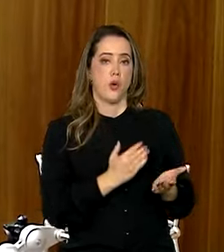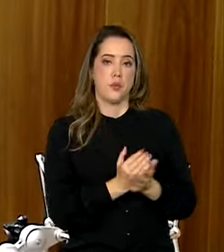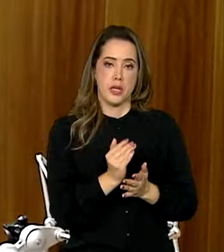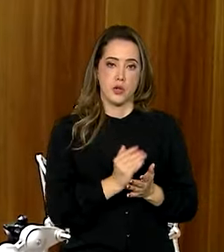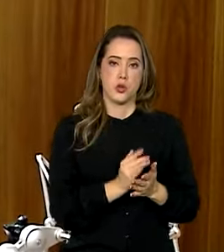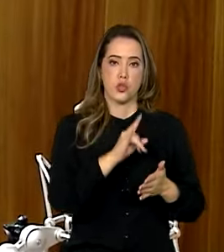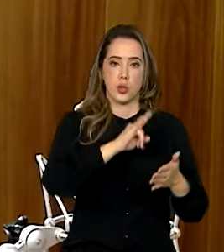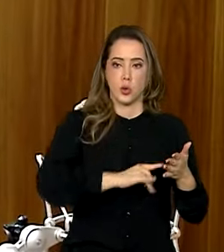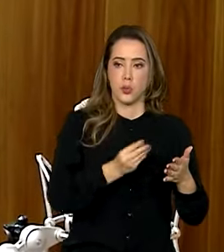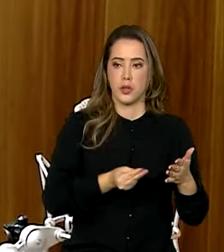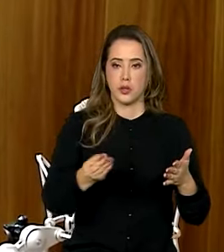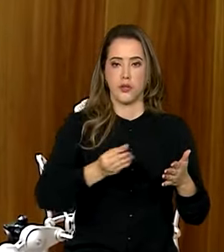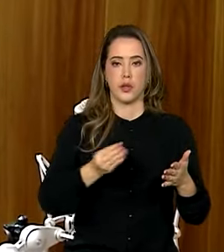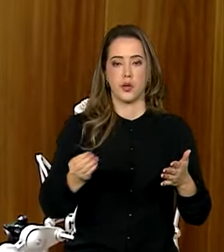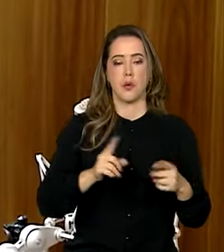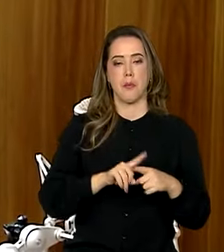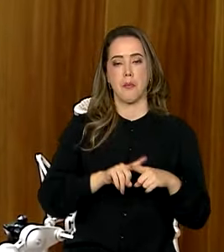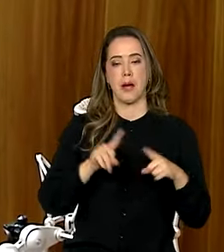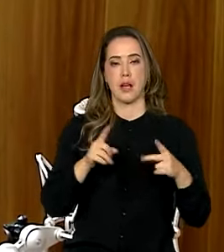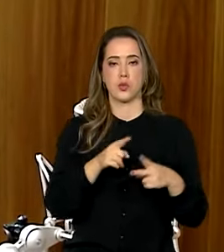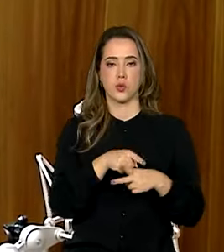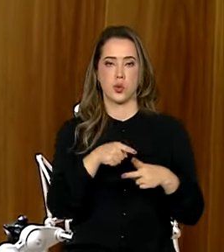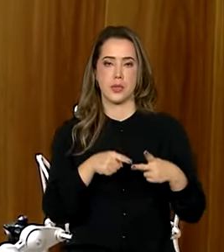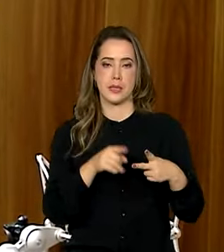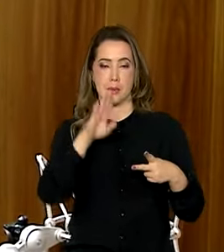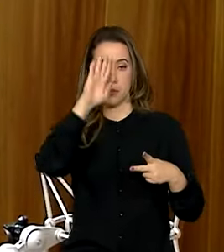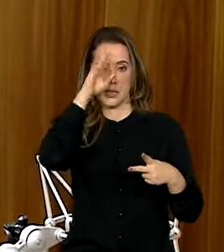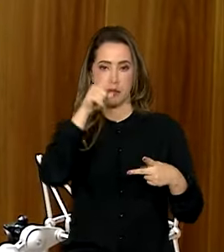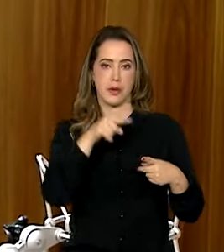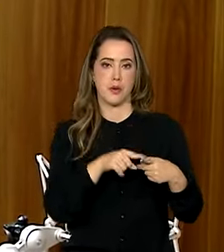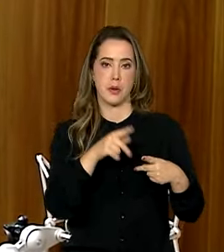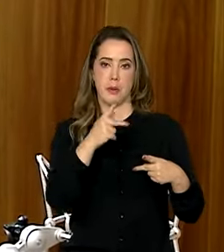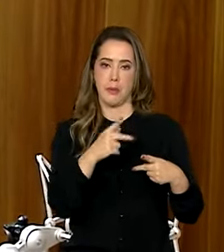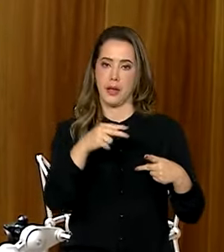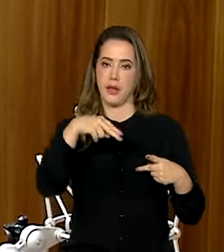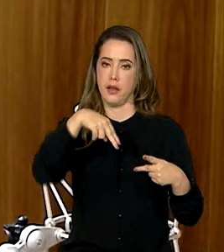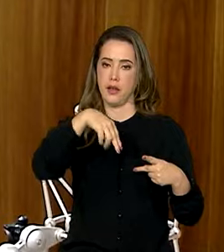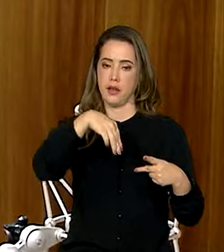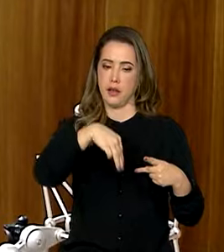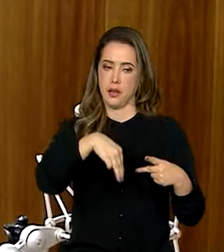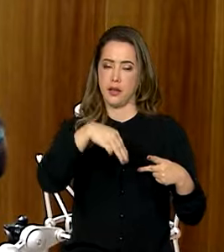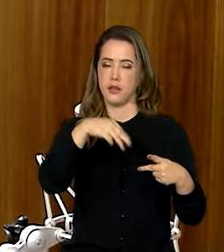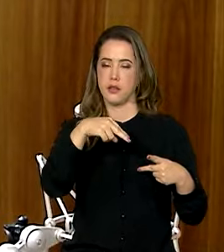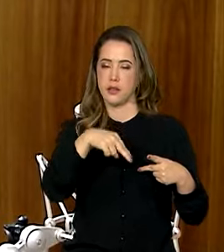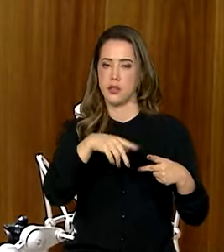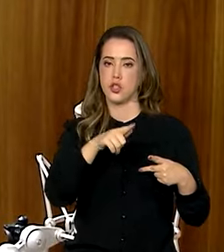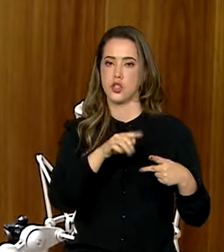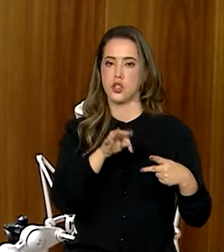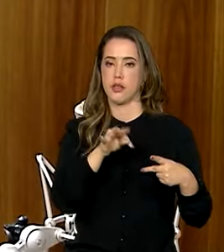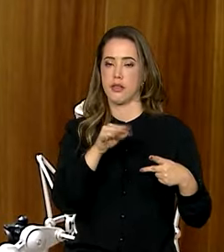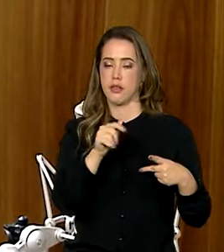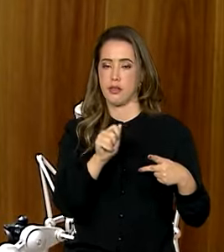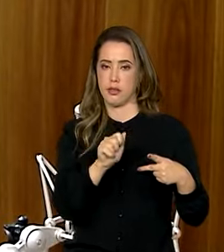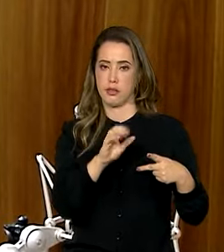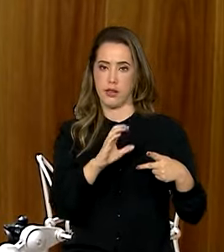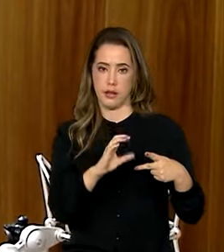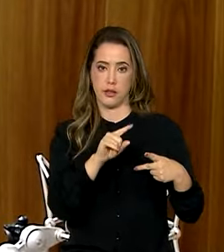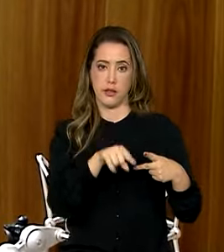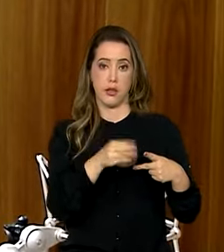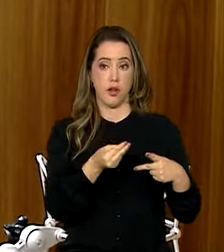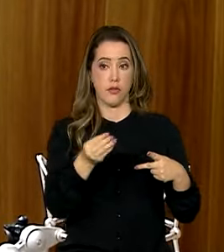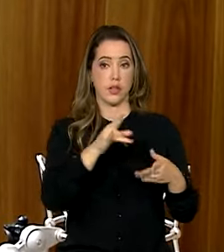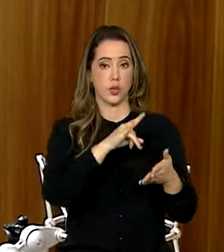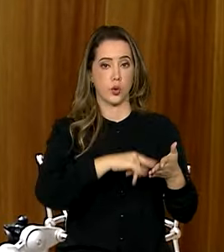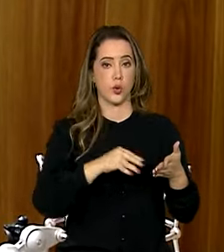disso, tem dois pontos primordiais que precisa ser falado aqui. O primeiro é o PNGTAC, que é esse programa nacional dessa gestão territorial e